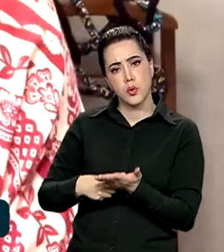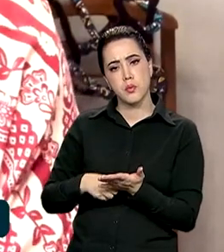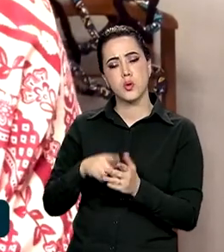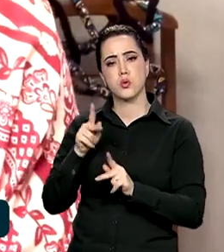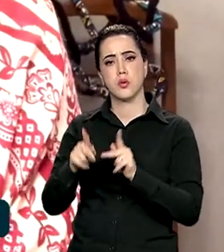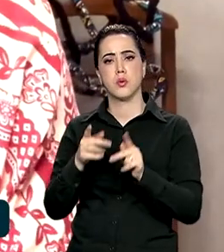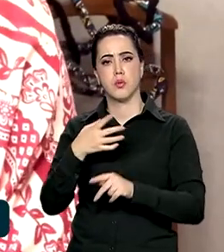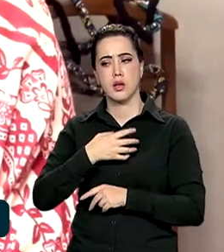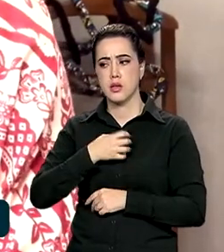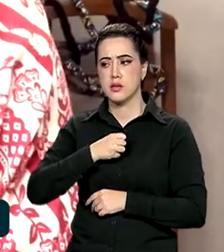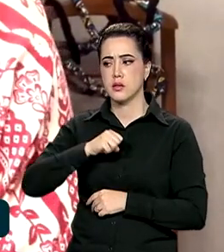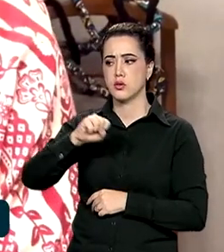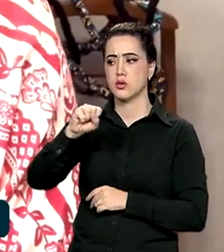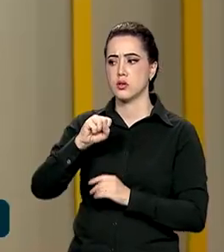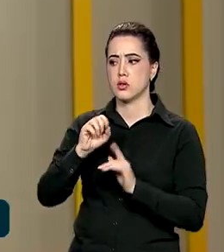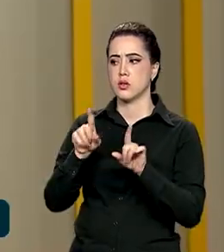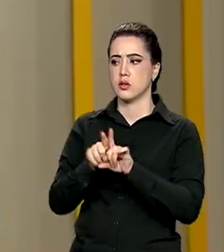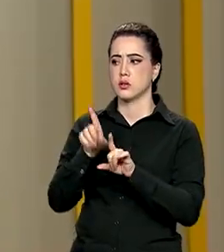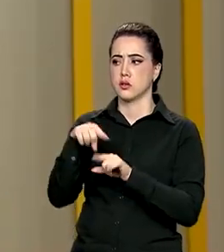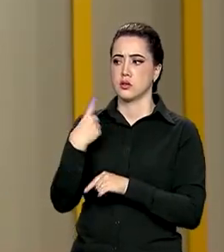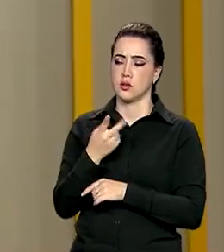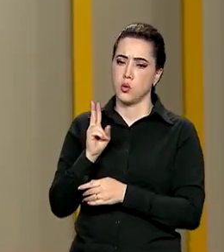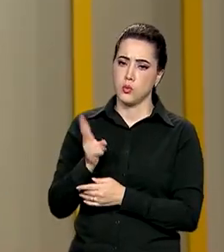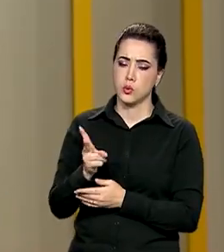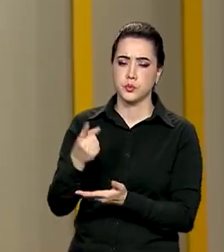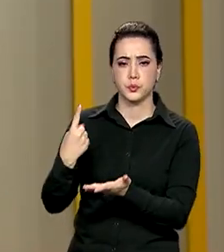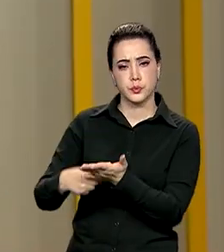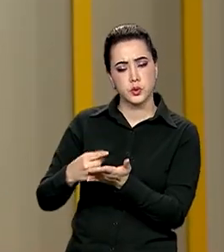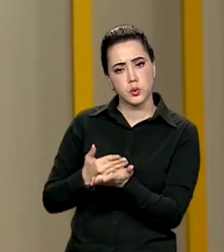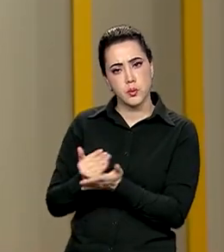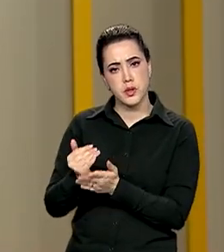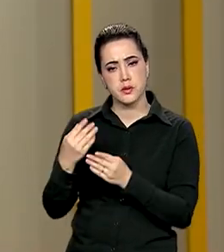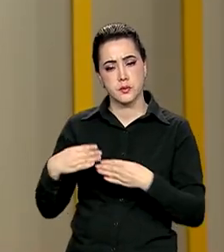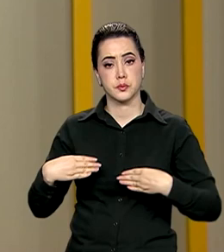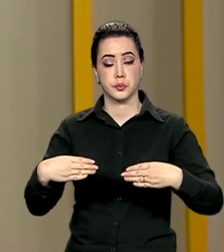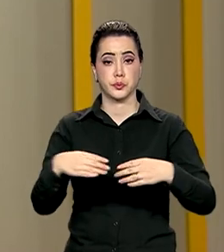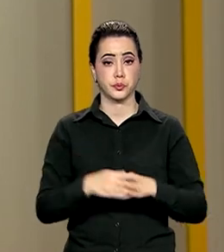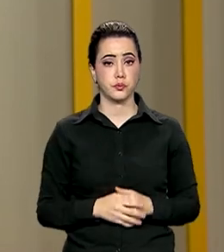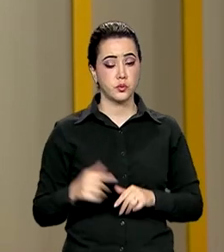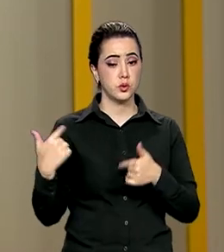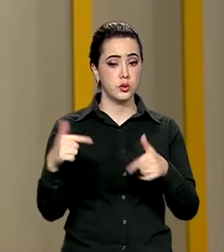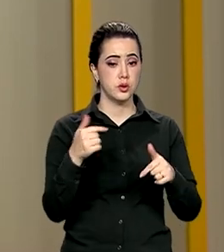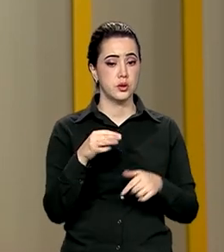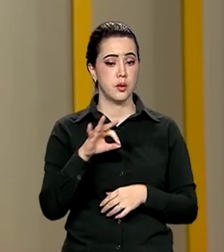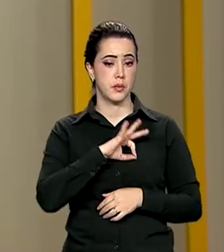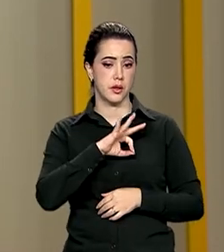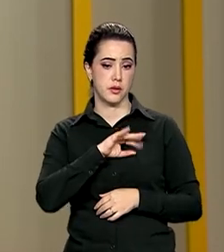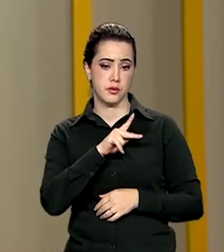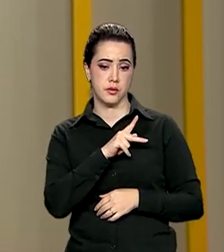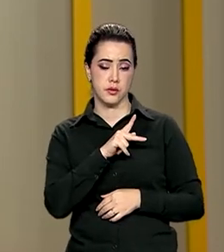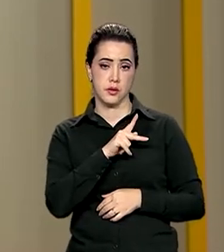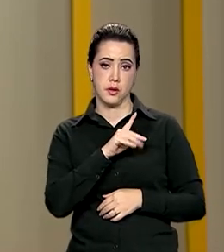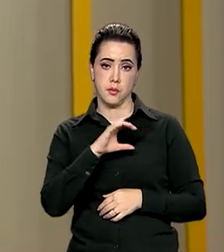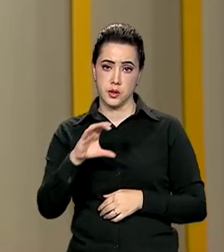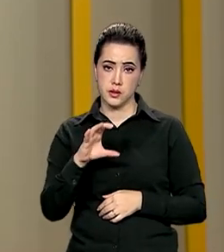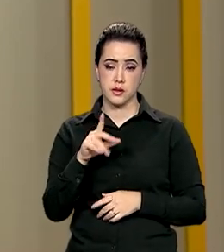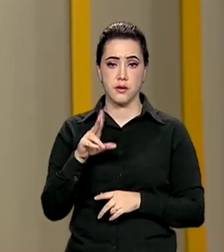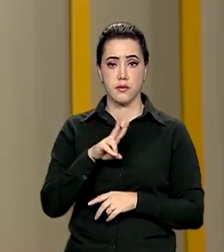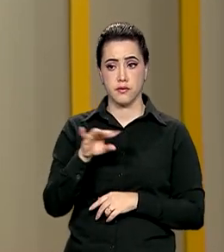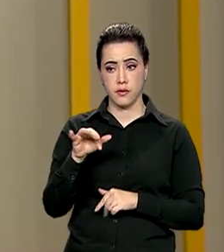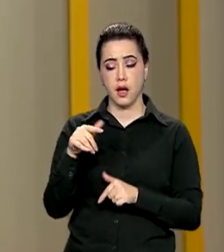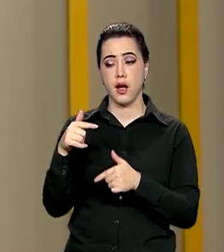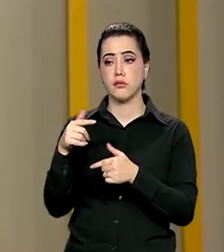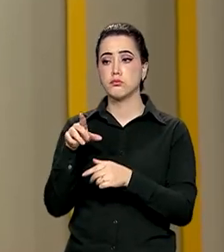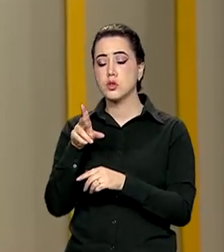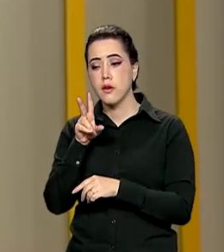início, desde o princípio desse ministério. Uma força-tarefa da Polícia Civil fará a investigação do assassinato da líder